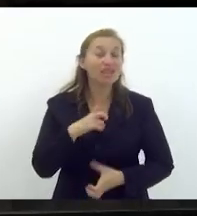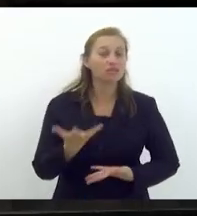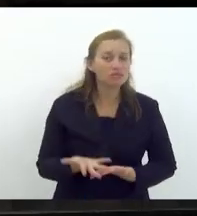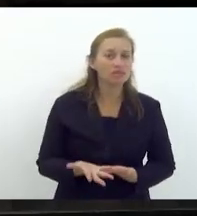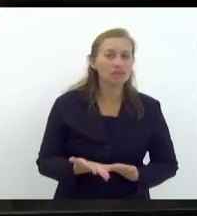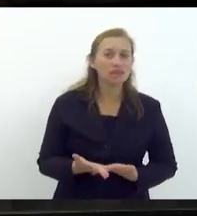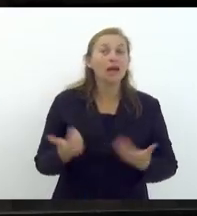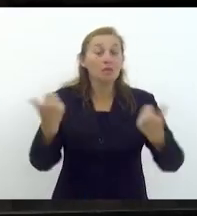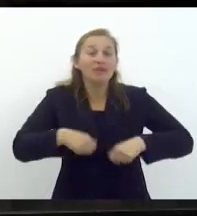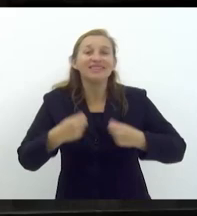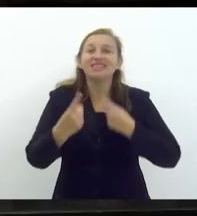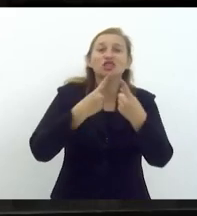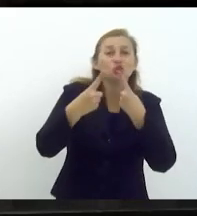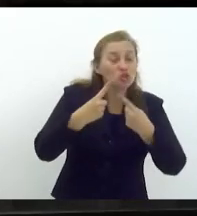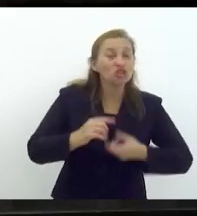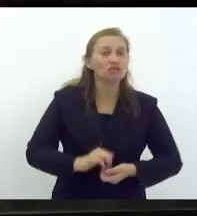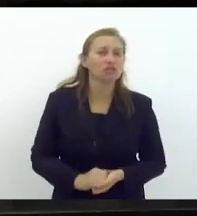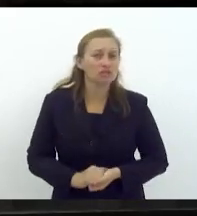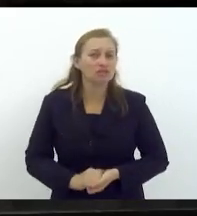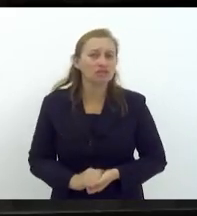Então a gente precisa discutir isso.